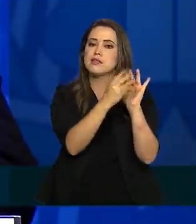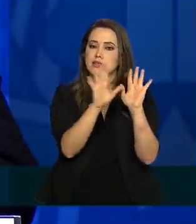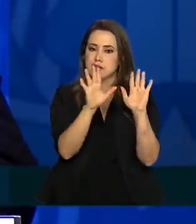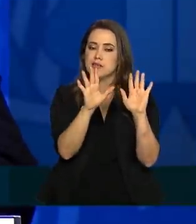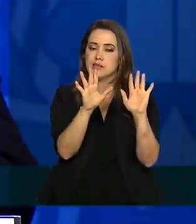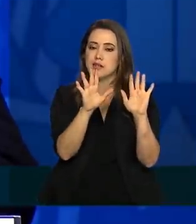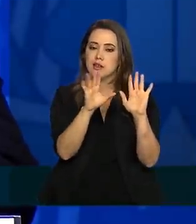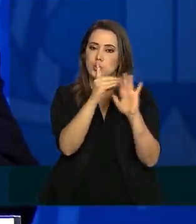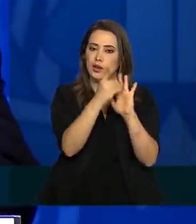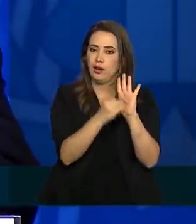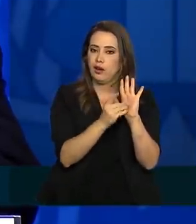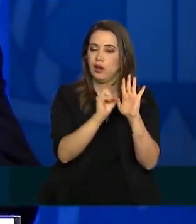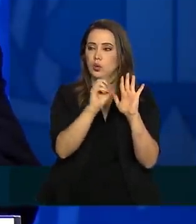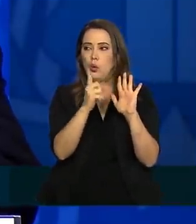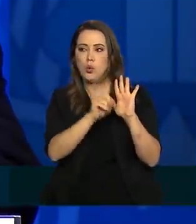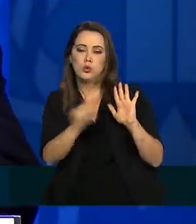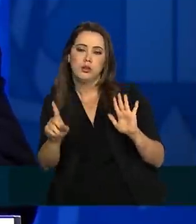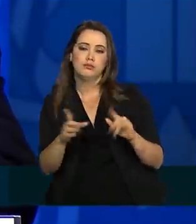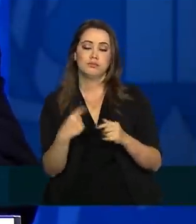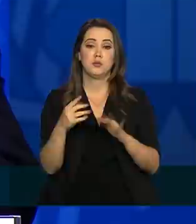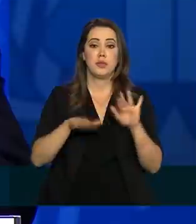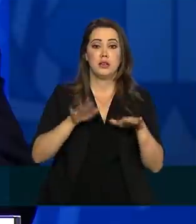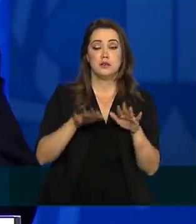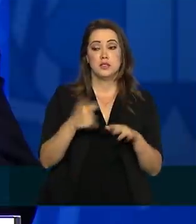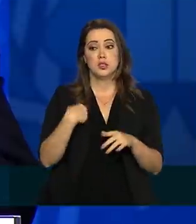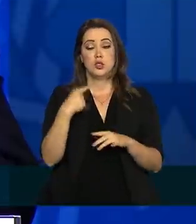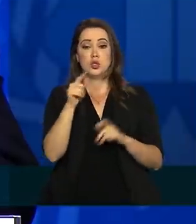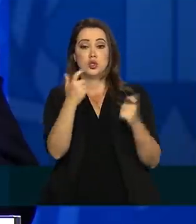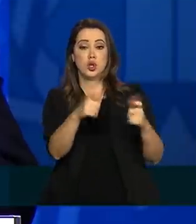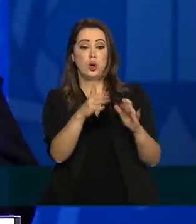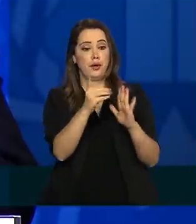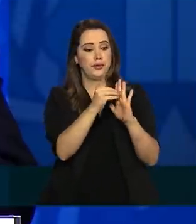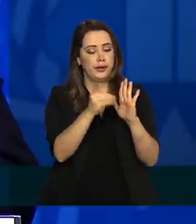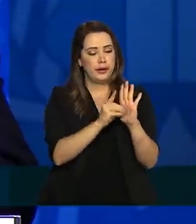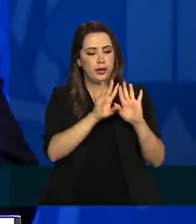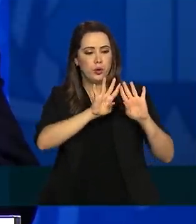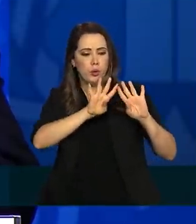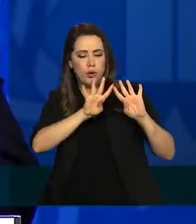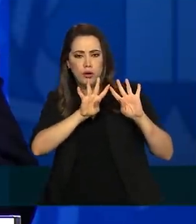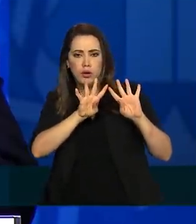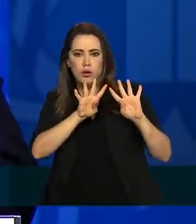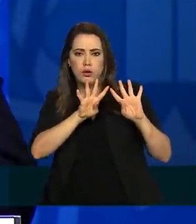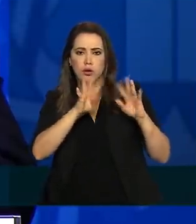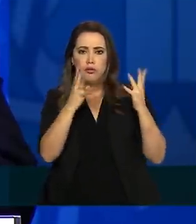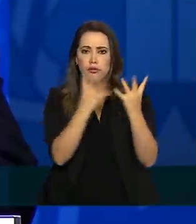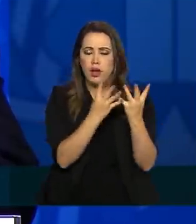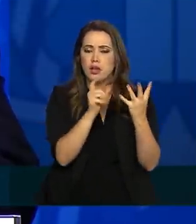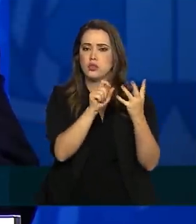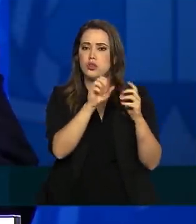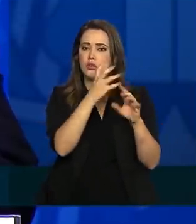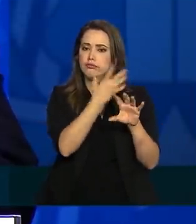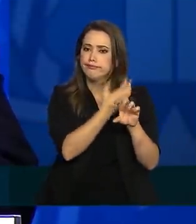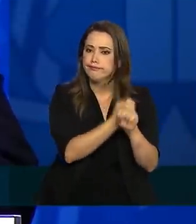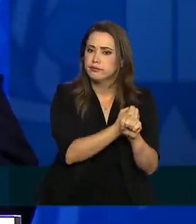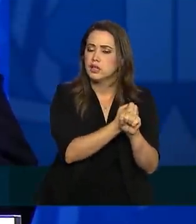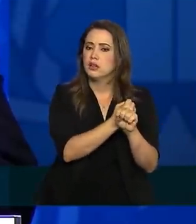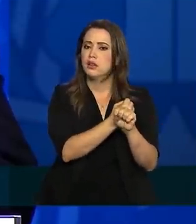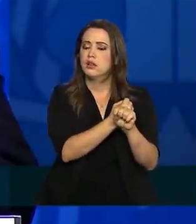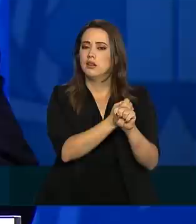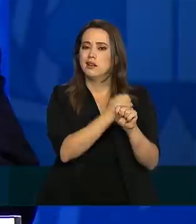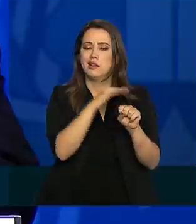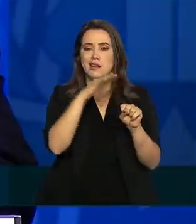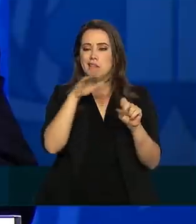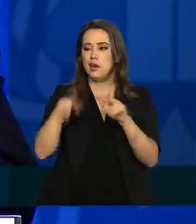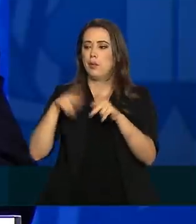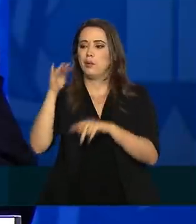Em determinados momentos, nós temos legislações mais restritivas, muito bem elaboradas, que não são tão bem cumpridas. Em outros, nós